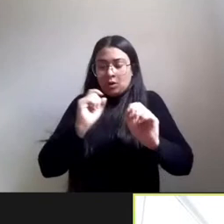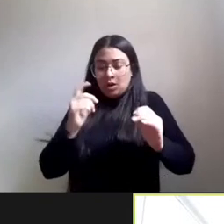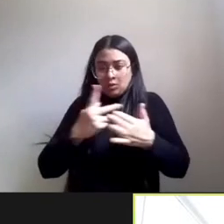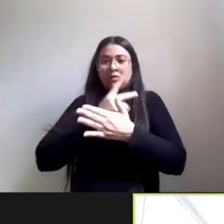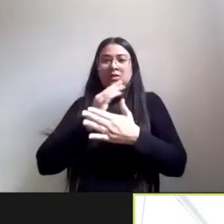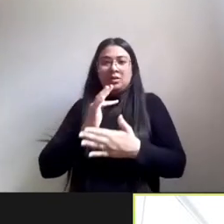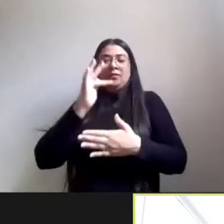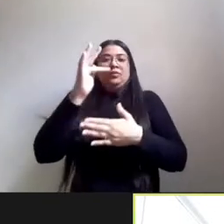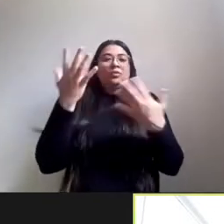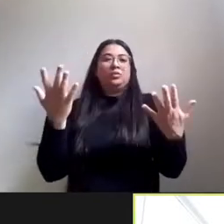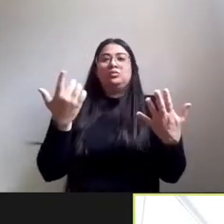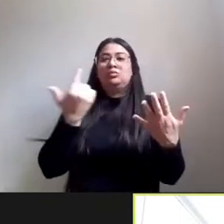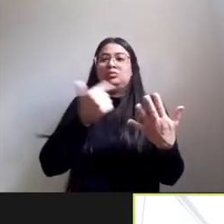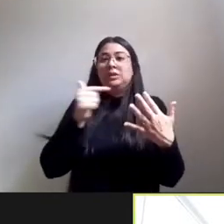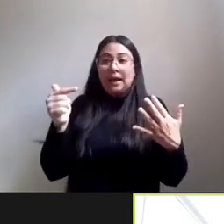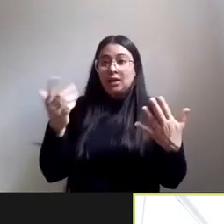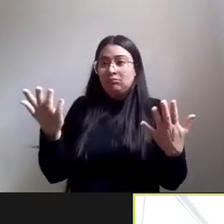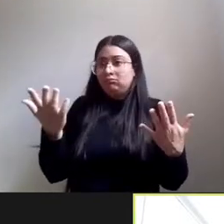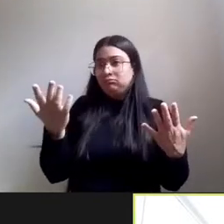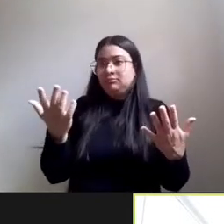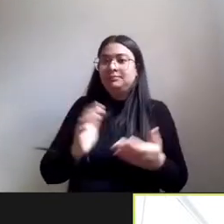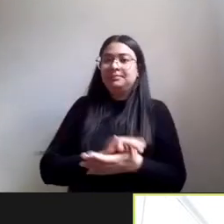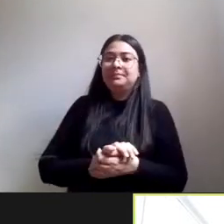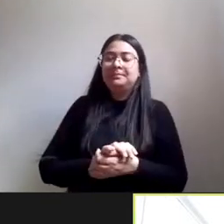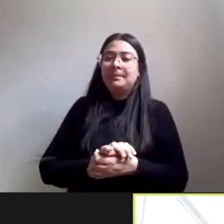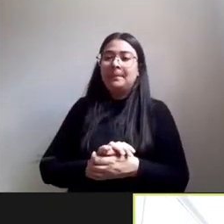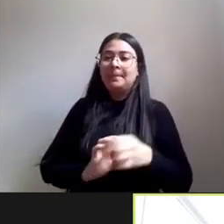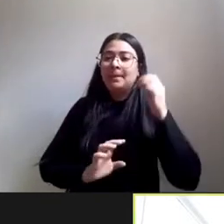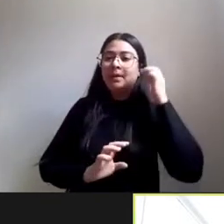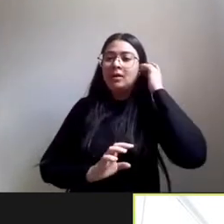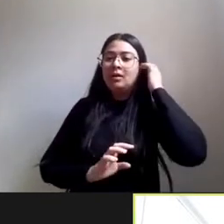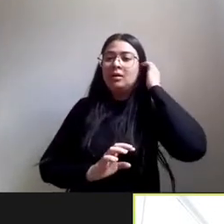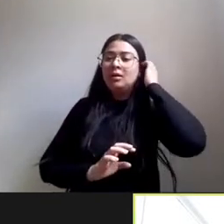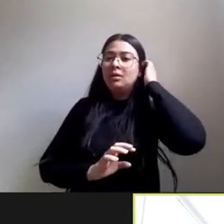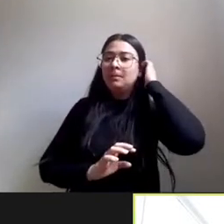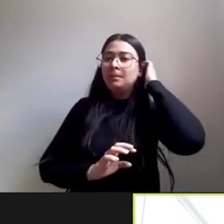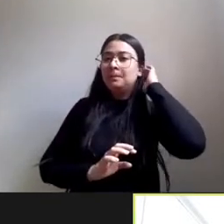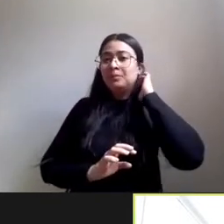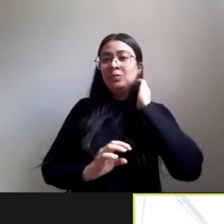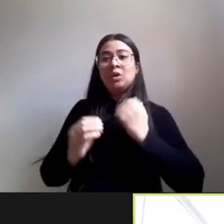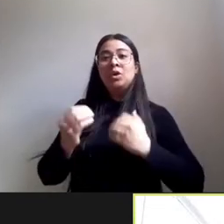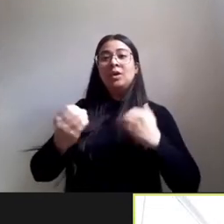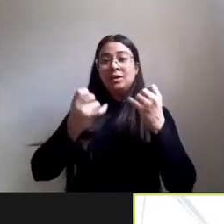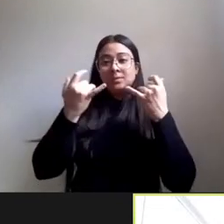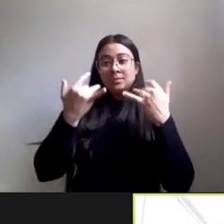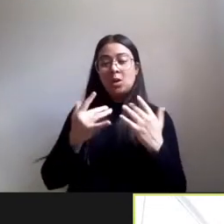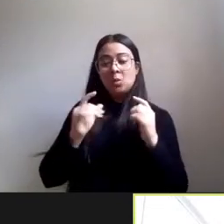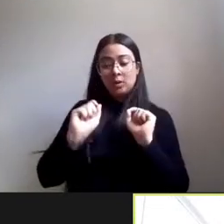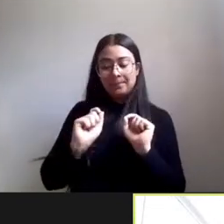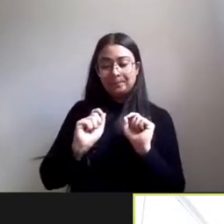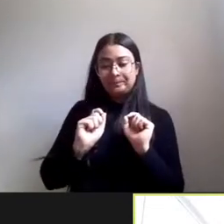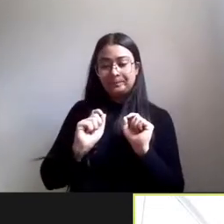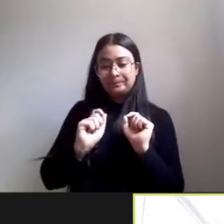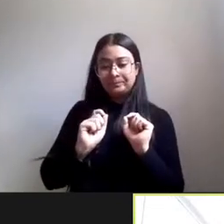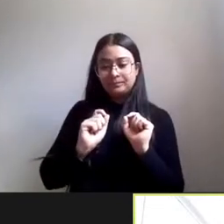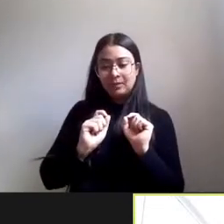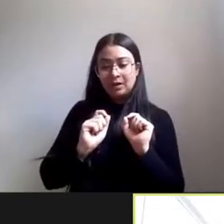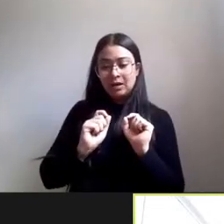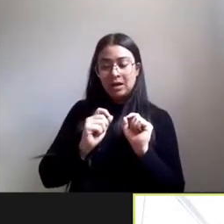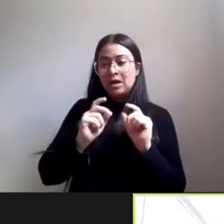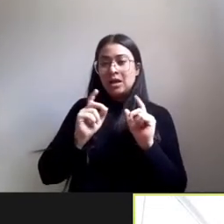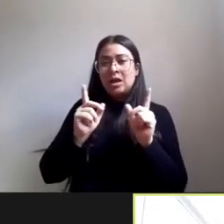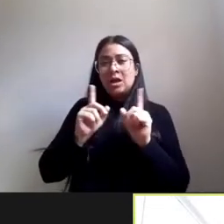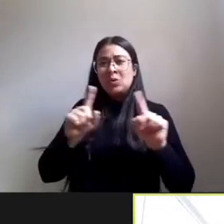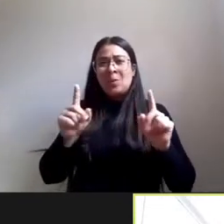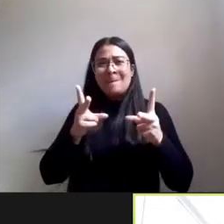quero dizer com isso eu quero dizer que não identifico pode ser ignorância minha né